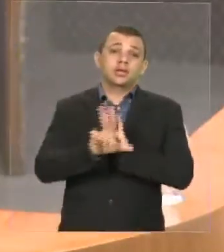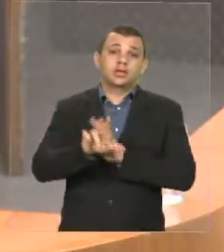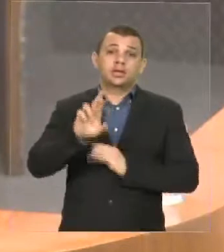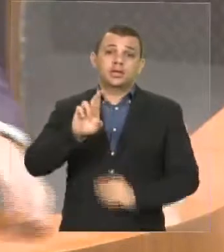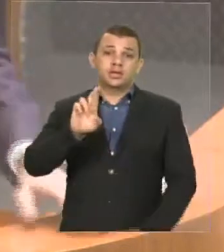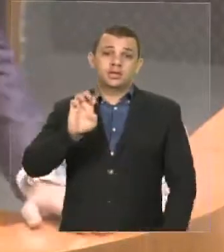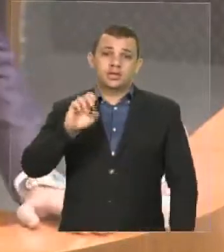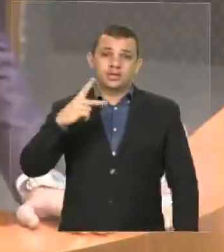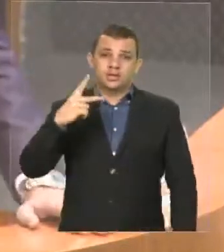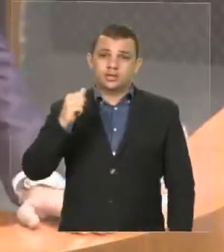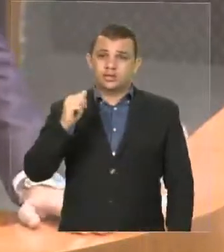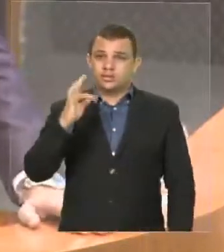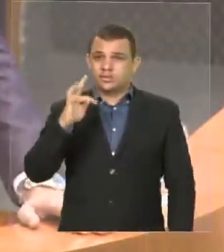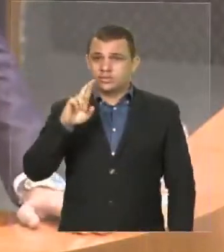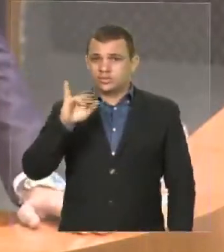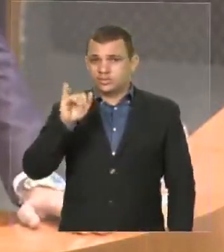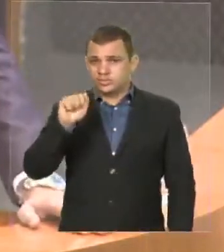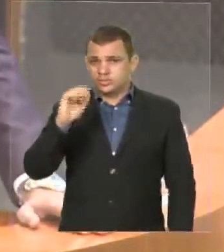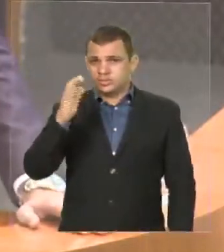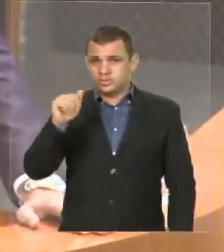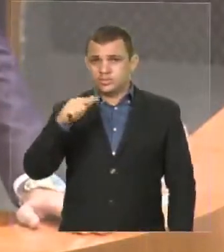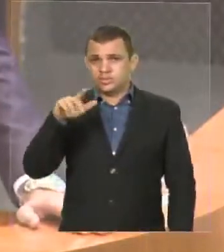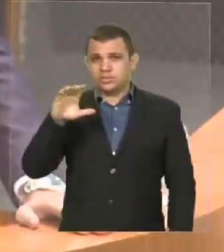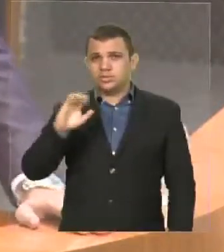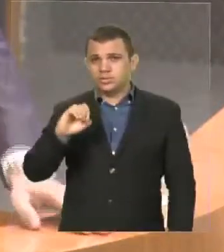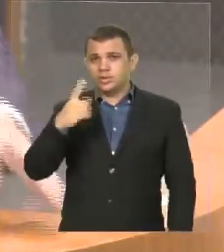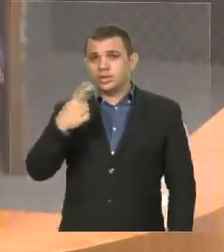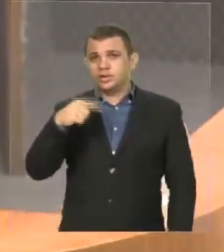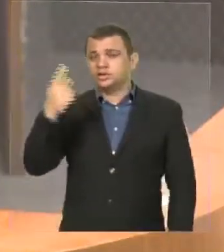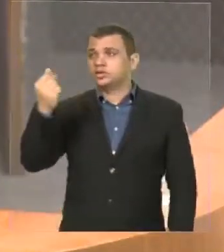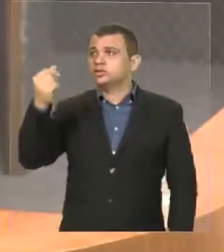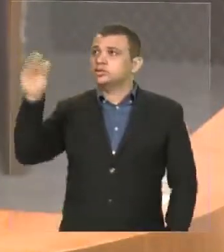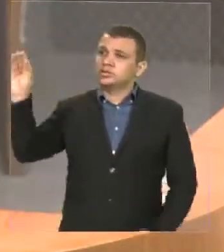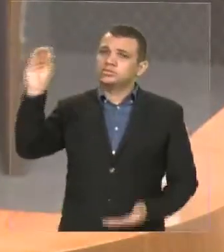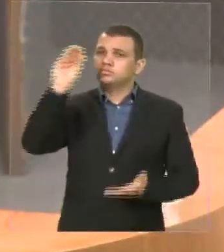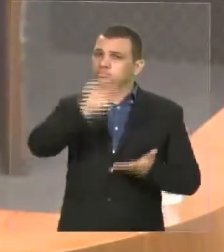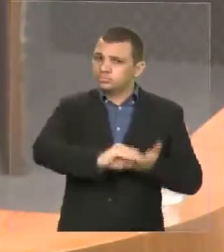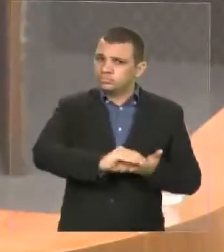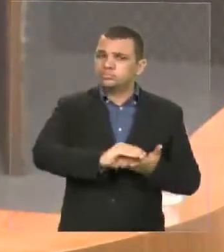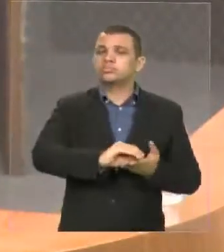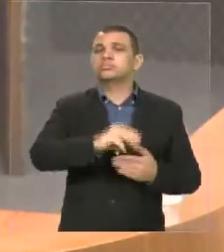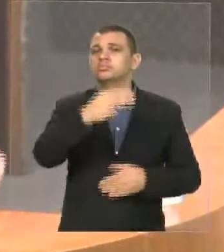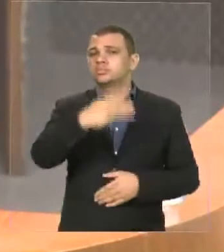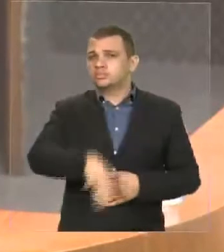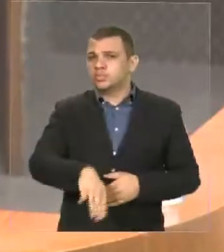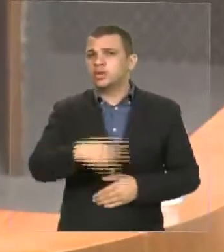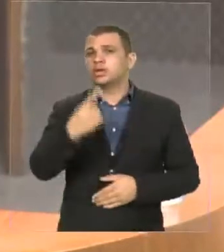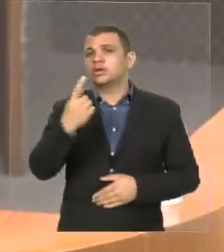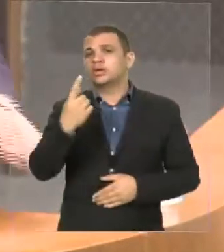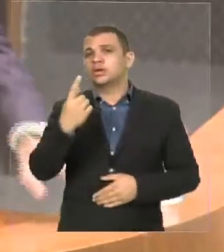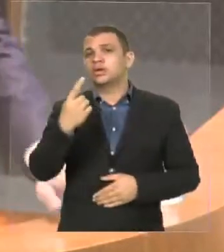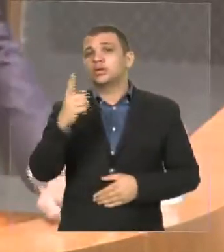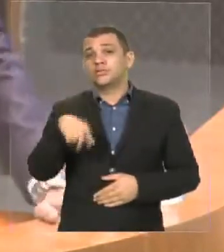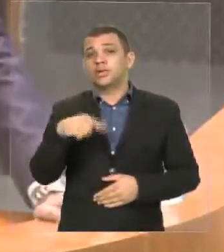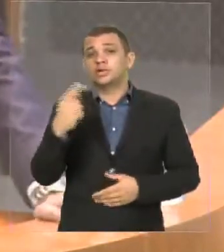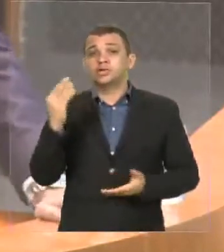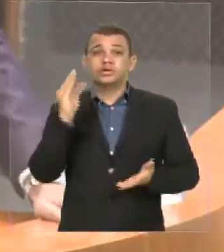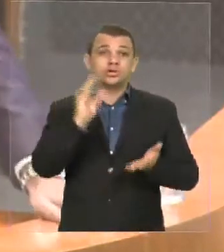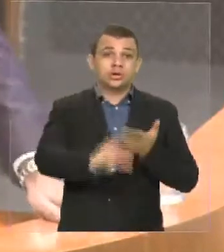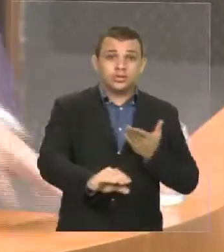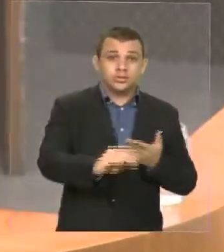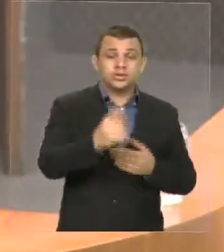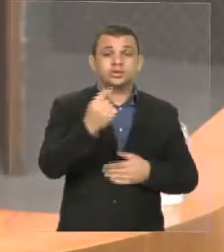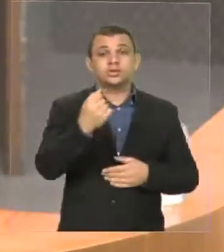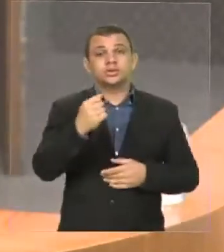o recurso que vai vir para o Maranhão, que é o Estado que vai receber o segundo maior recurso,